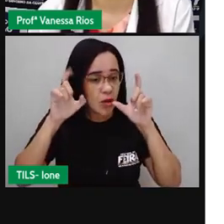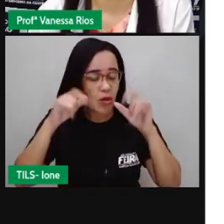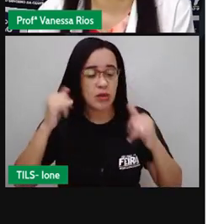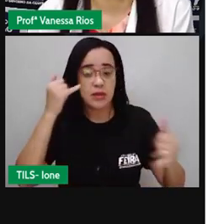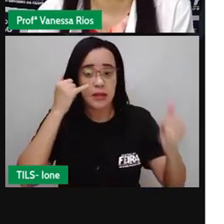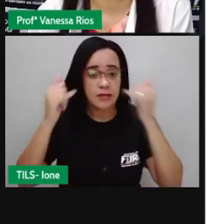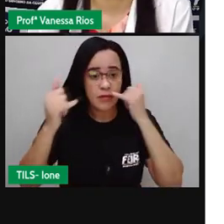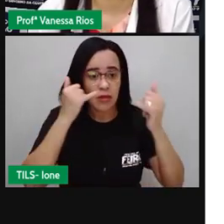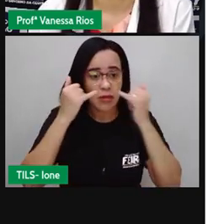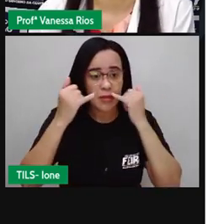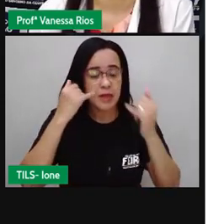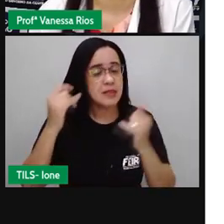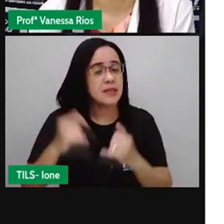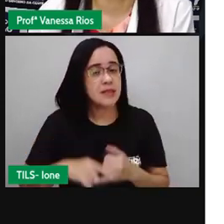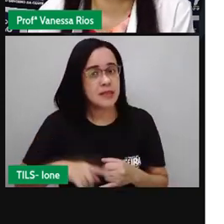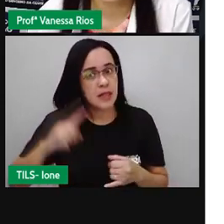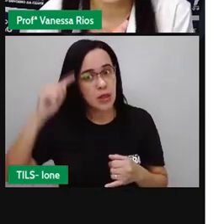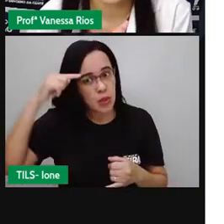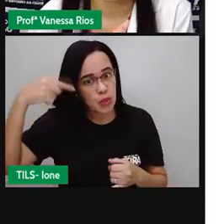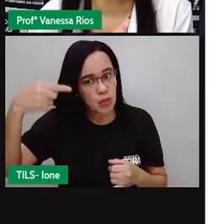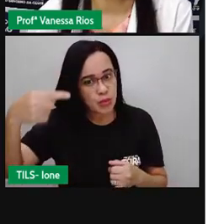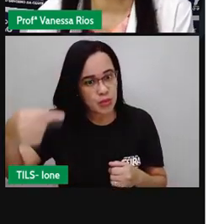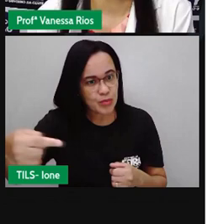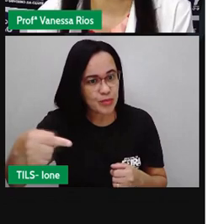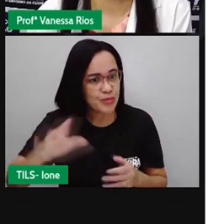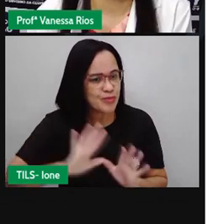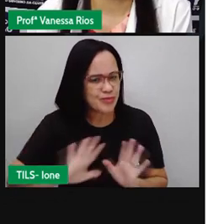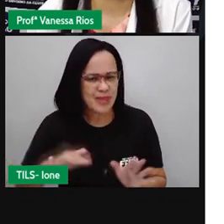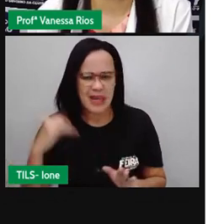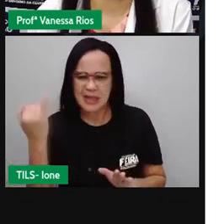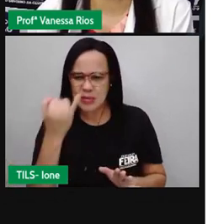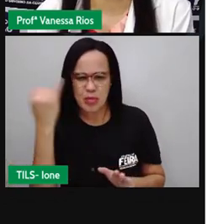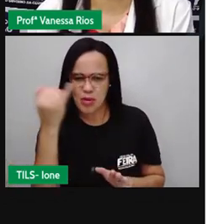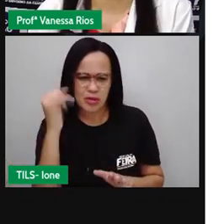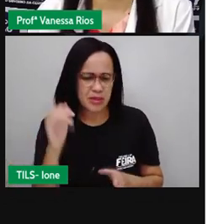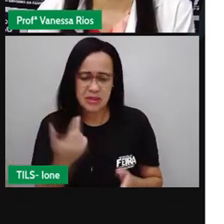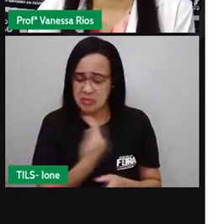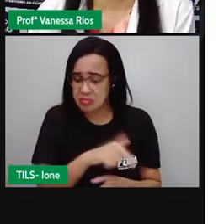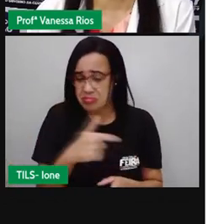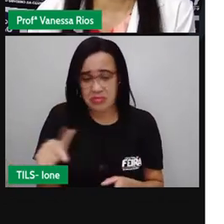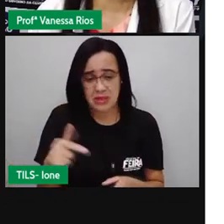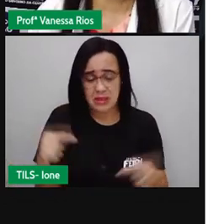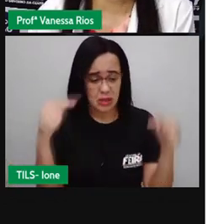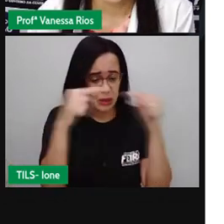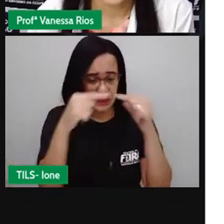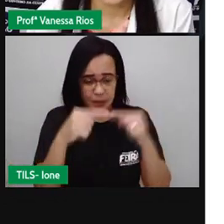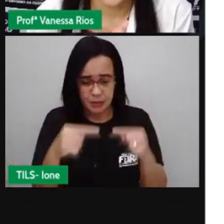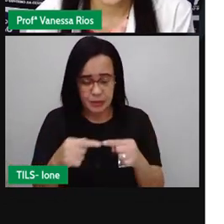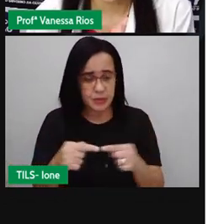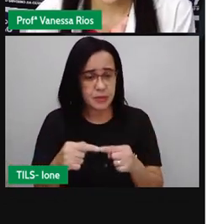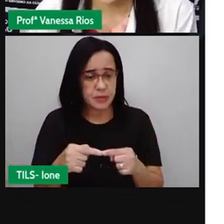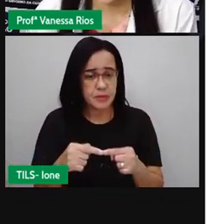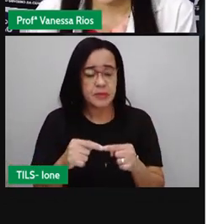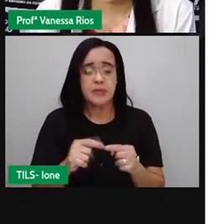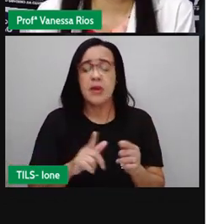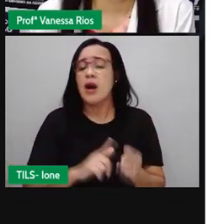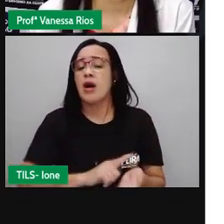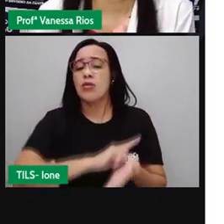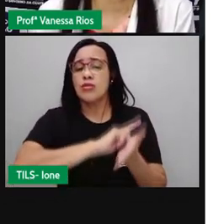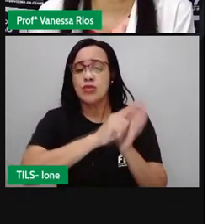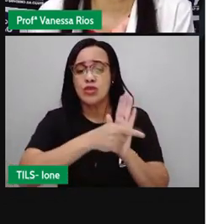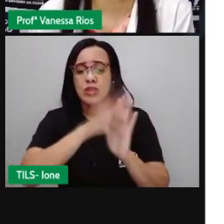do nosso dia a dia, que nem teriam a importância para estar relacionadas a algum gênero textual.